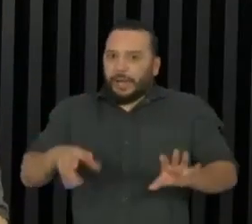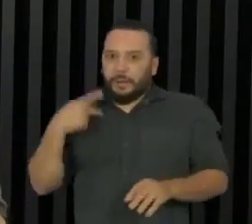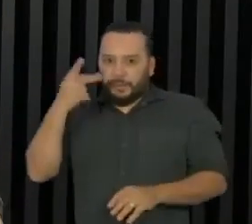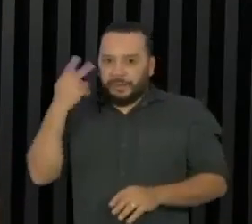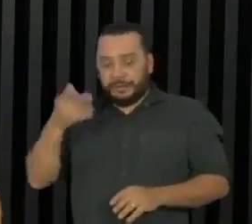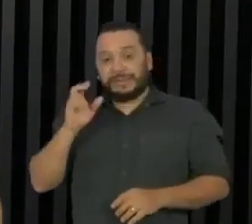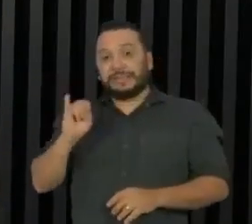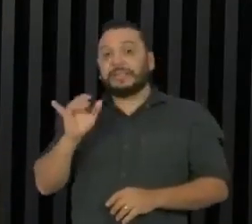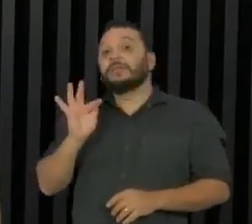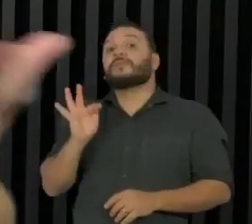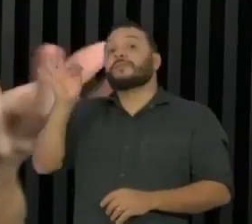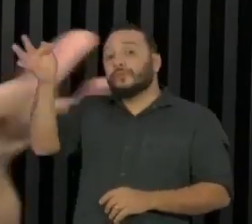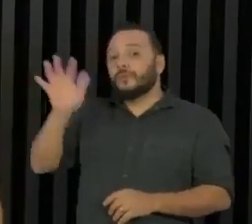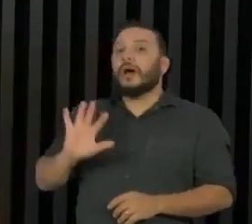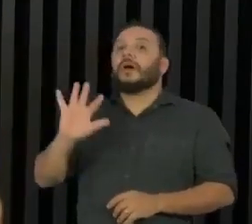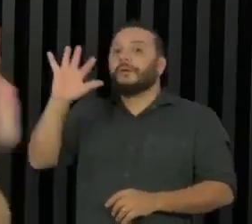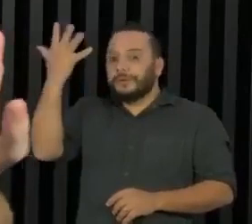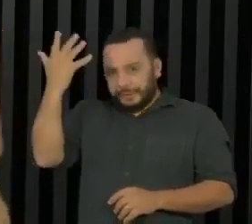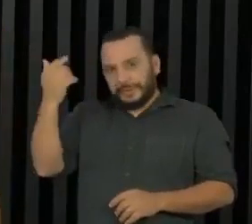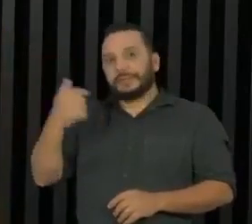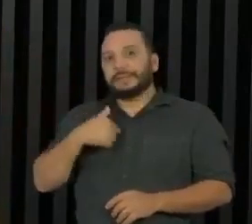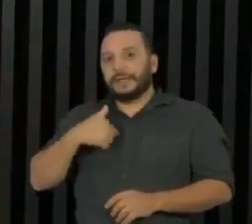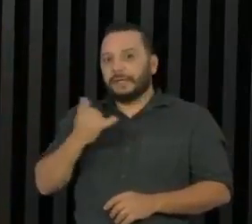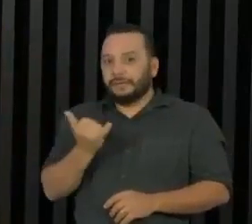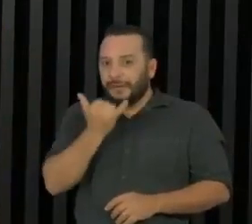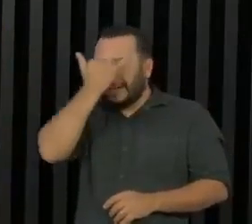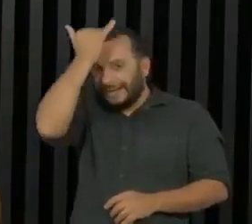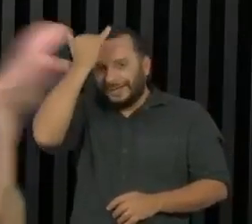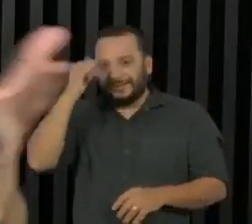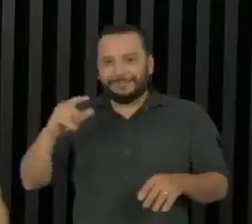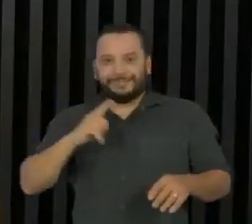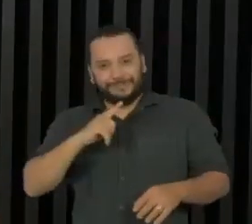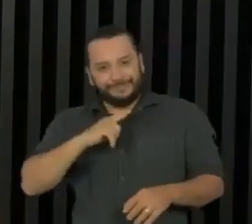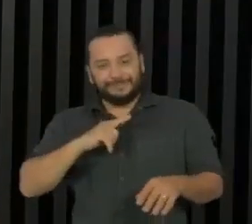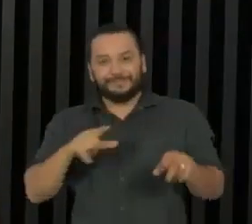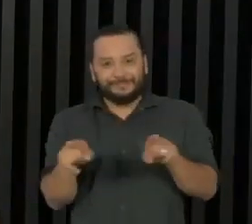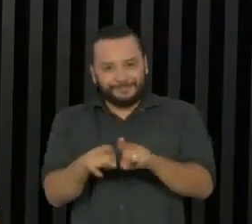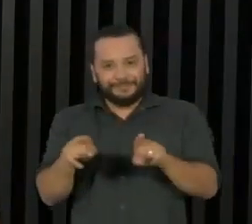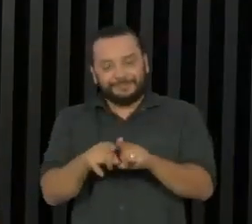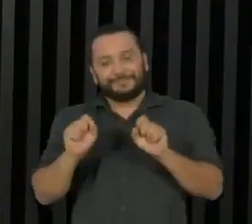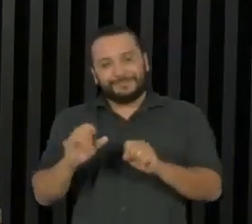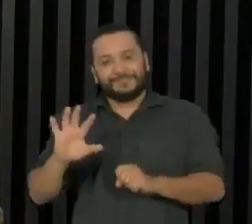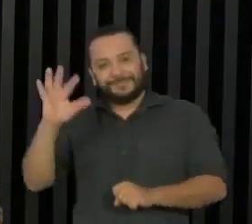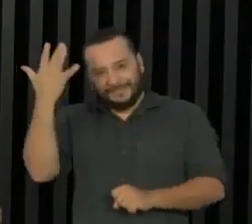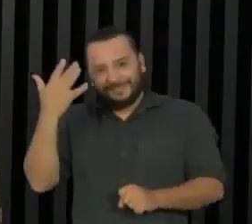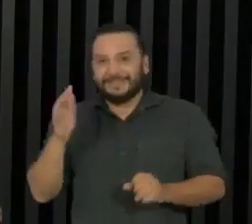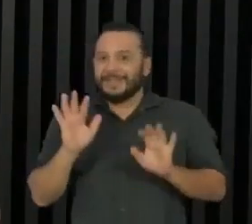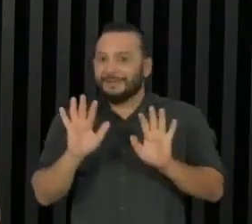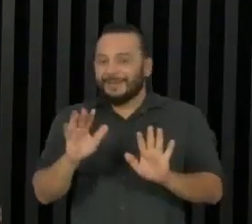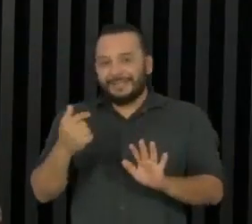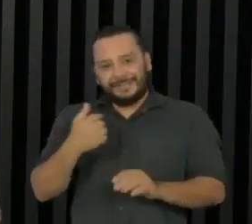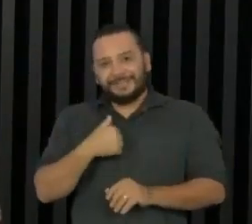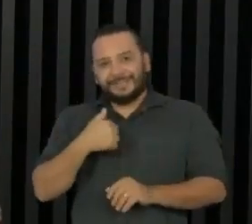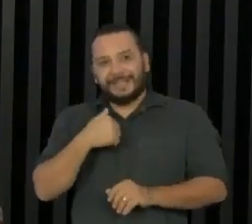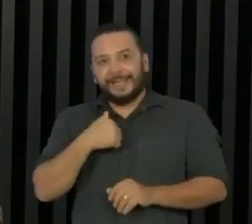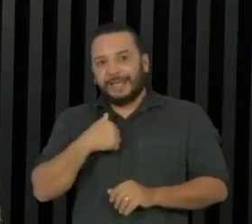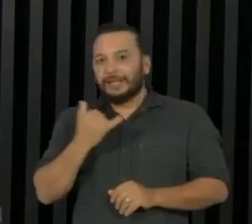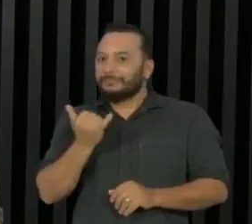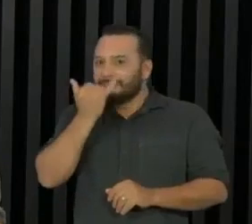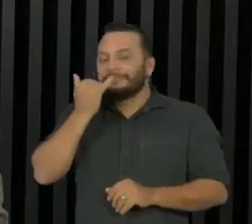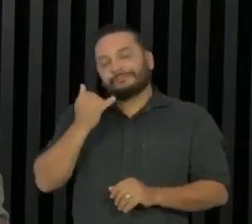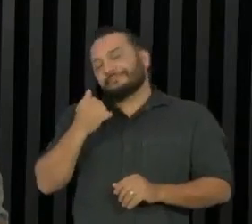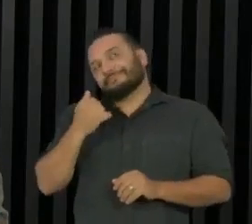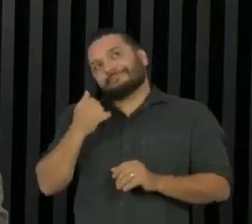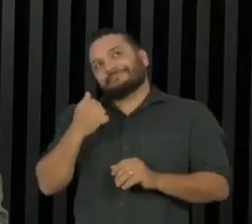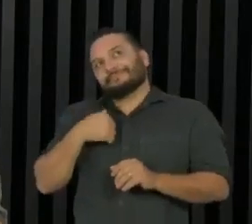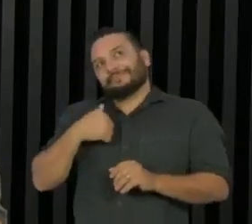um dia isso voltar para me morder nos glúteos, bom, pode acontecer. Mas eu não me imagino virando político. Eu não tenho